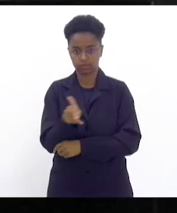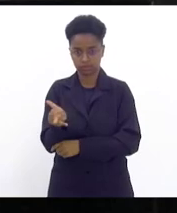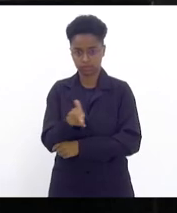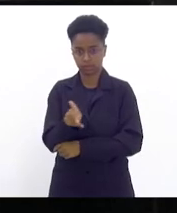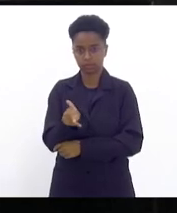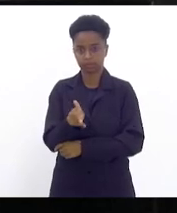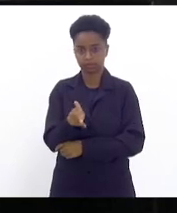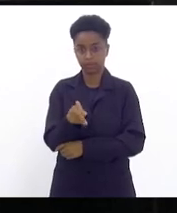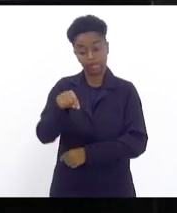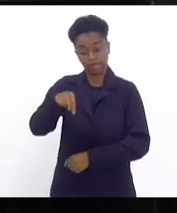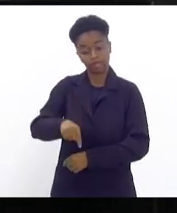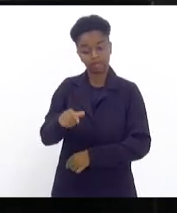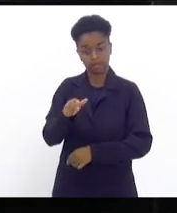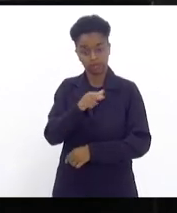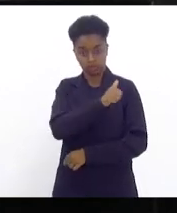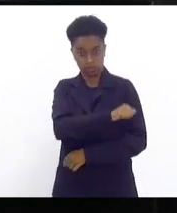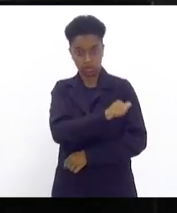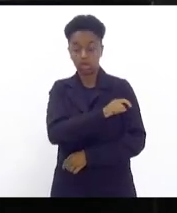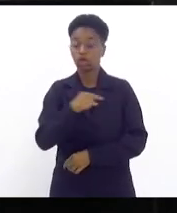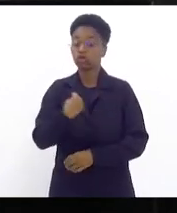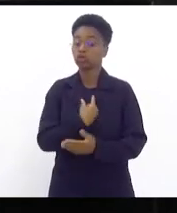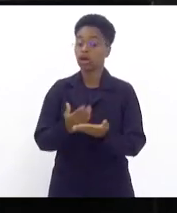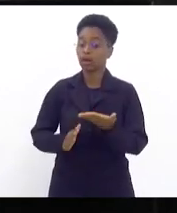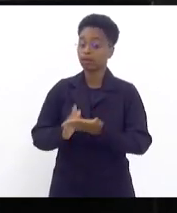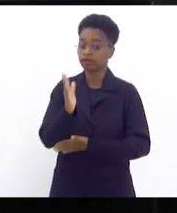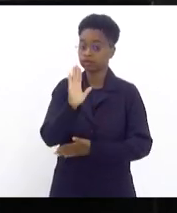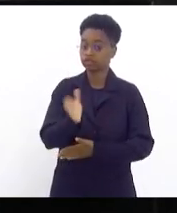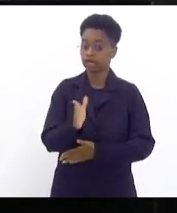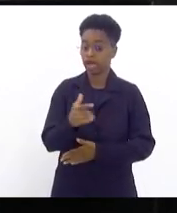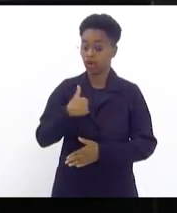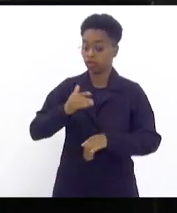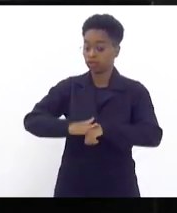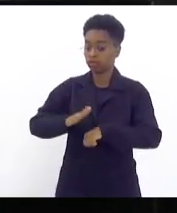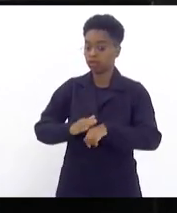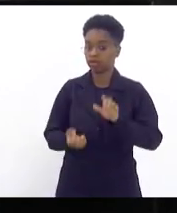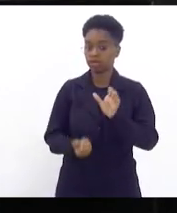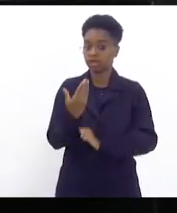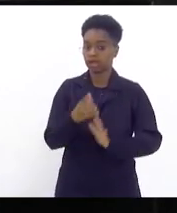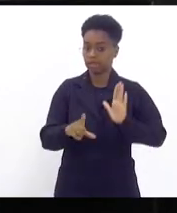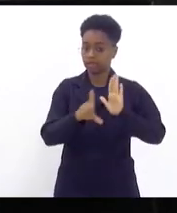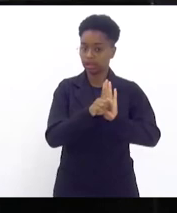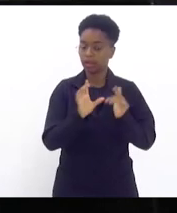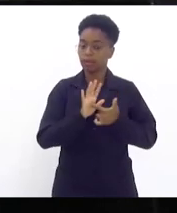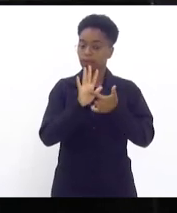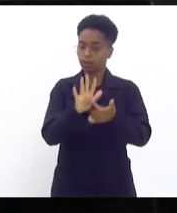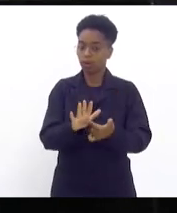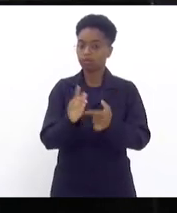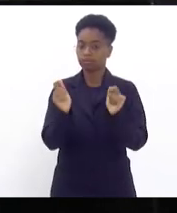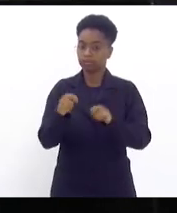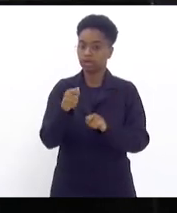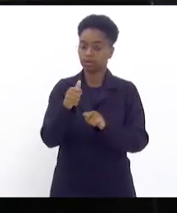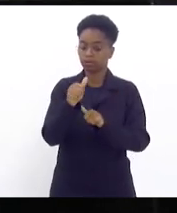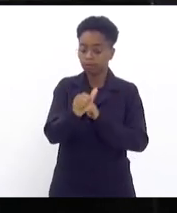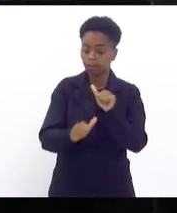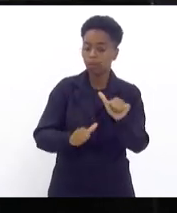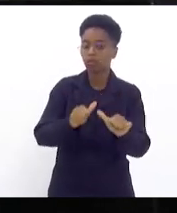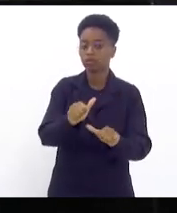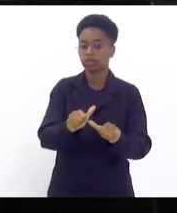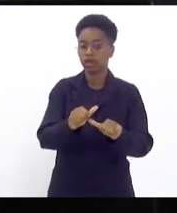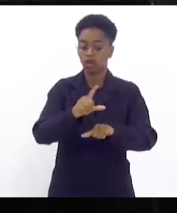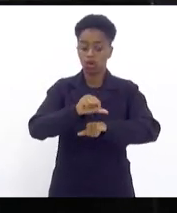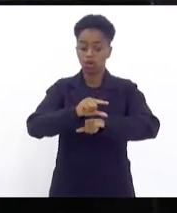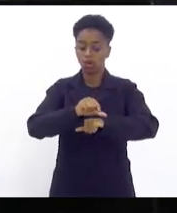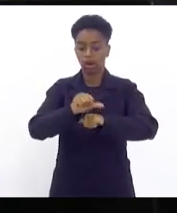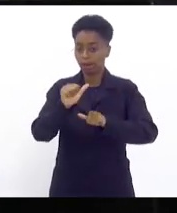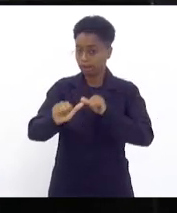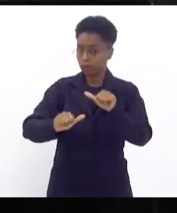Rio de Janeiro. Nós aprovamos nessa casa uma lei de minha autoria permitindo a migração de cargo horário